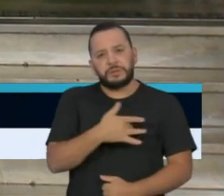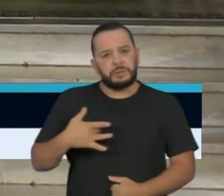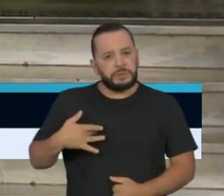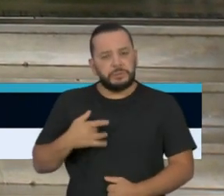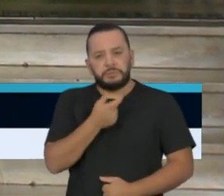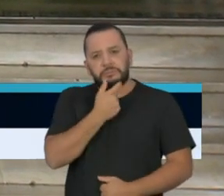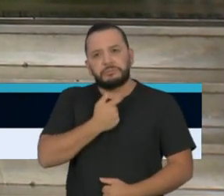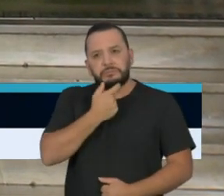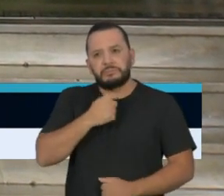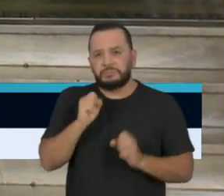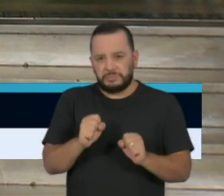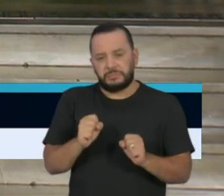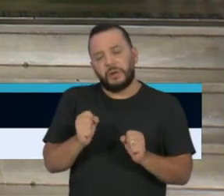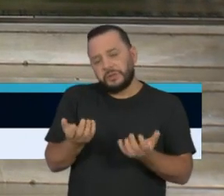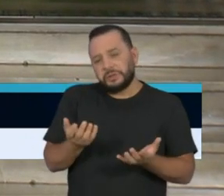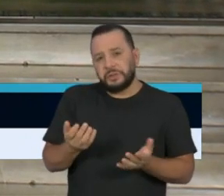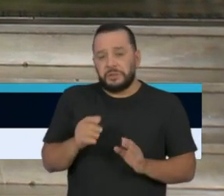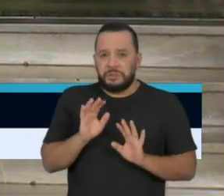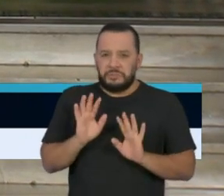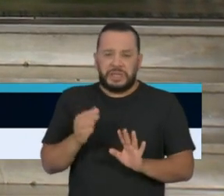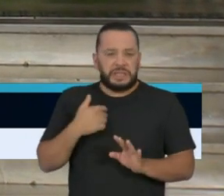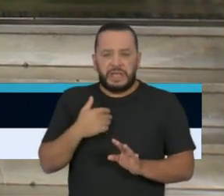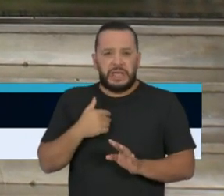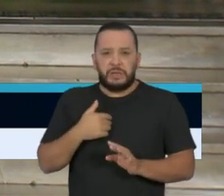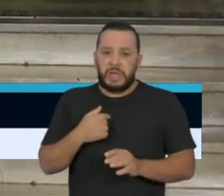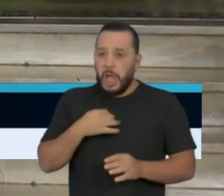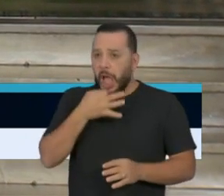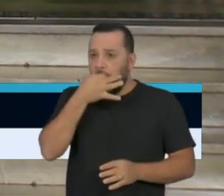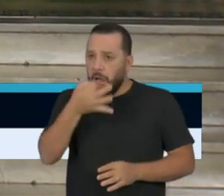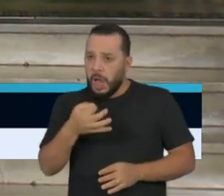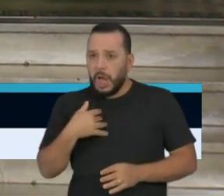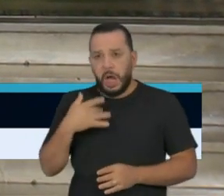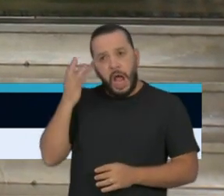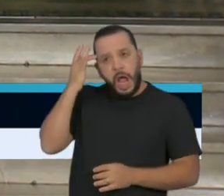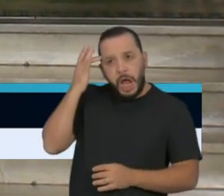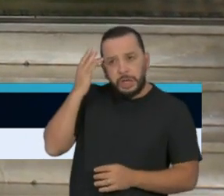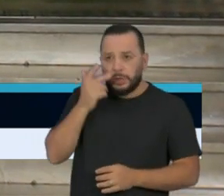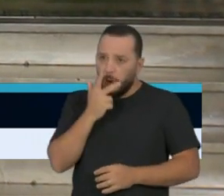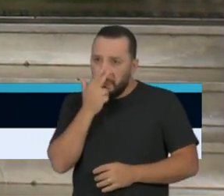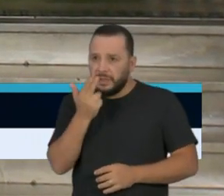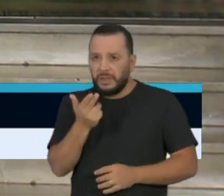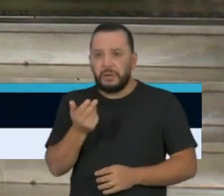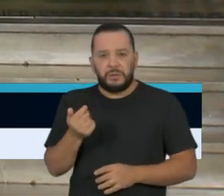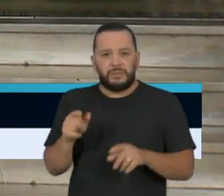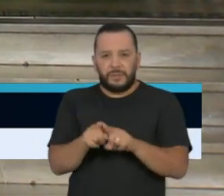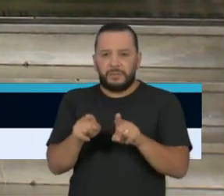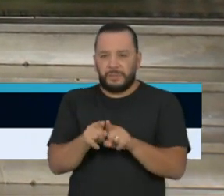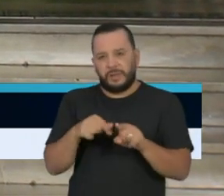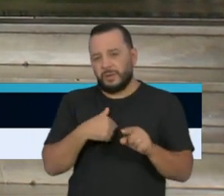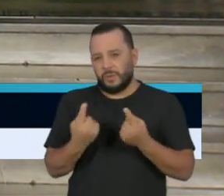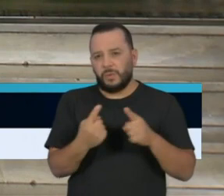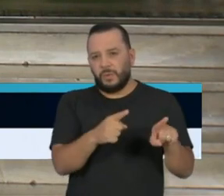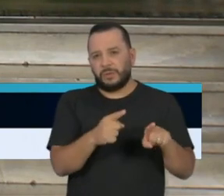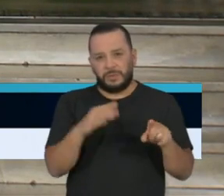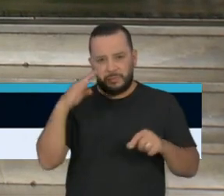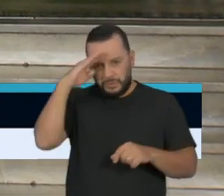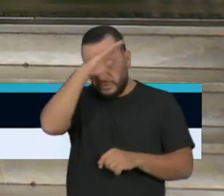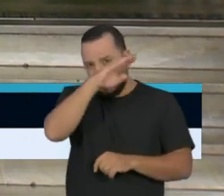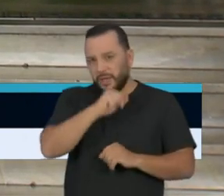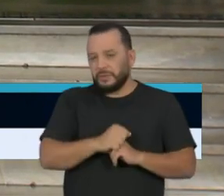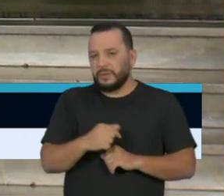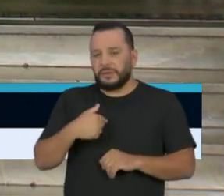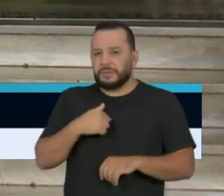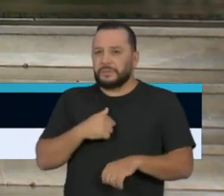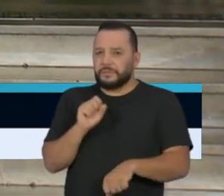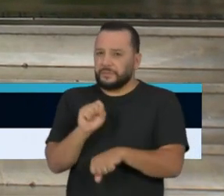Eu não quero fazer especulações e nem comentários sobre o presidente Bolsonaro, prefiro aguardar para